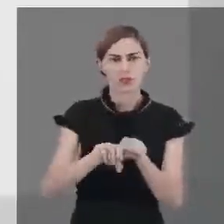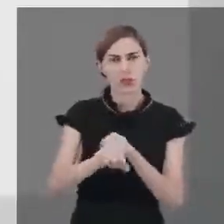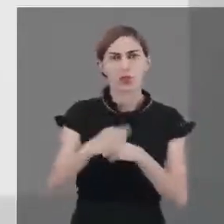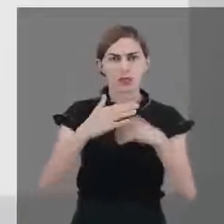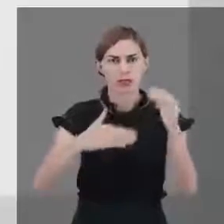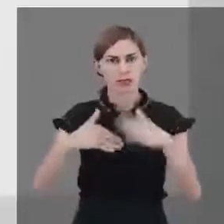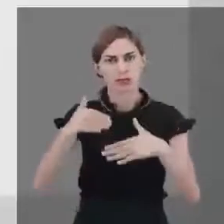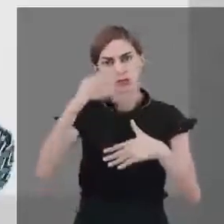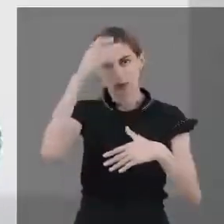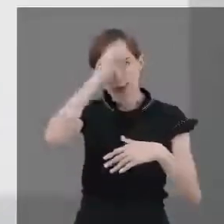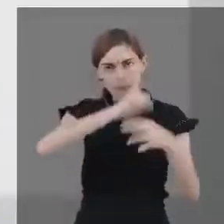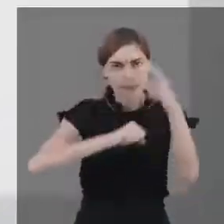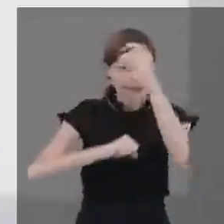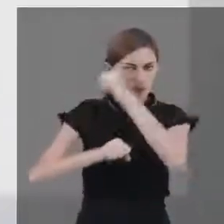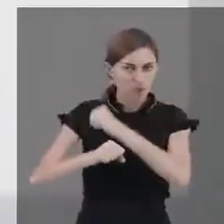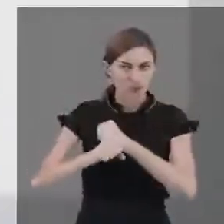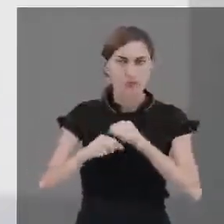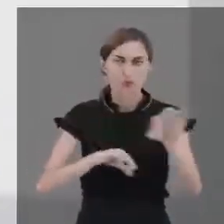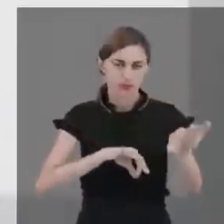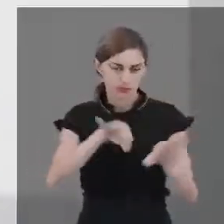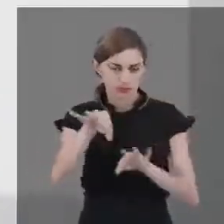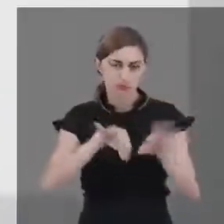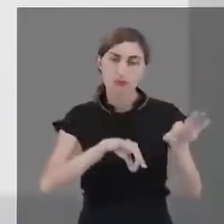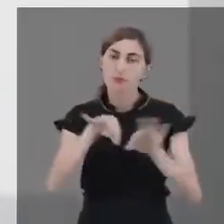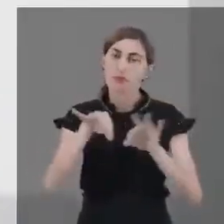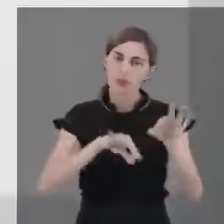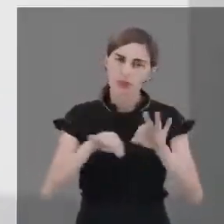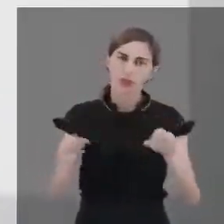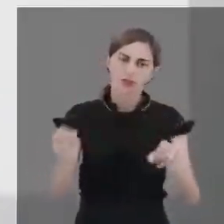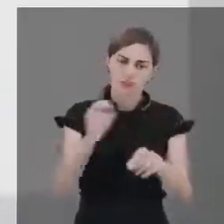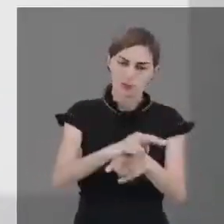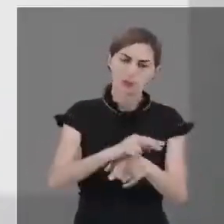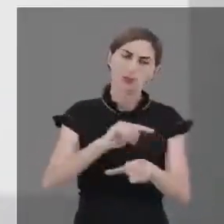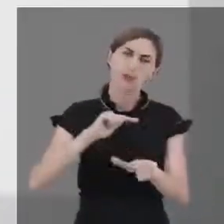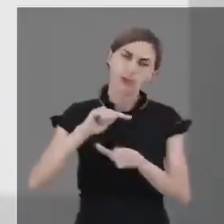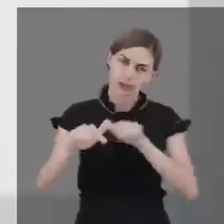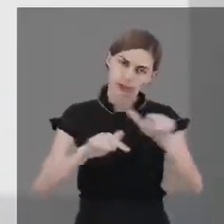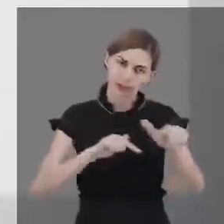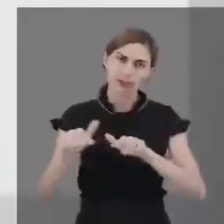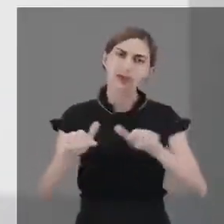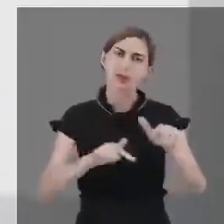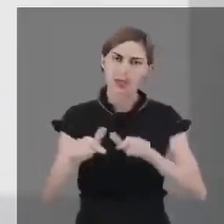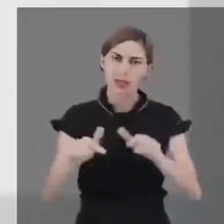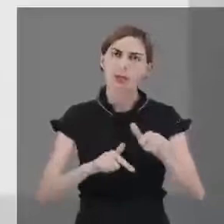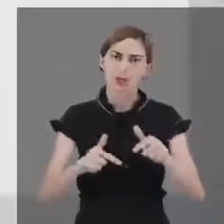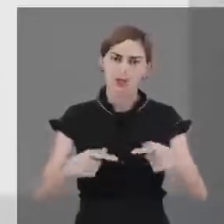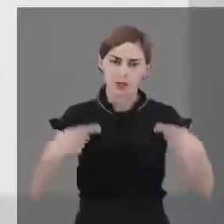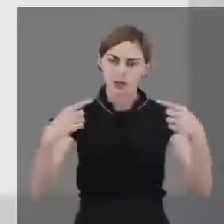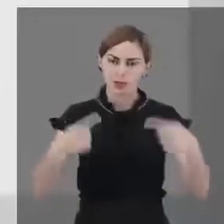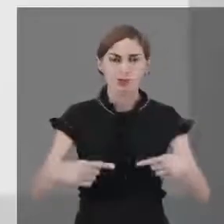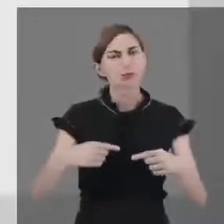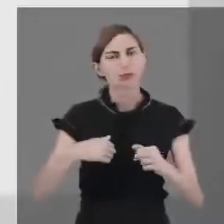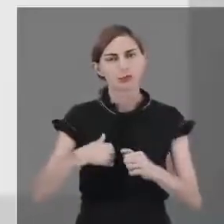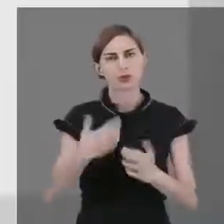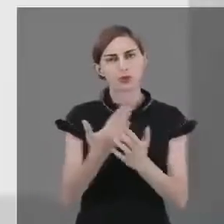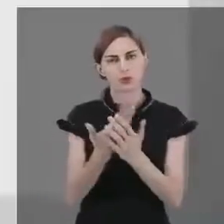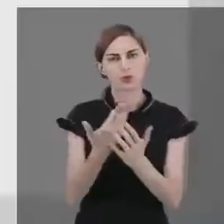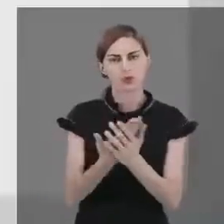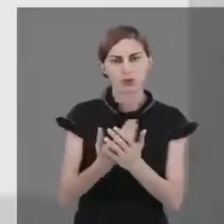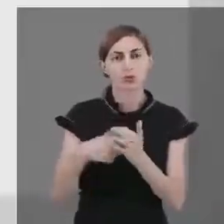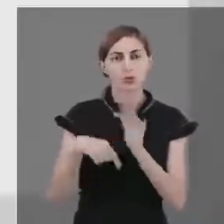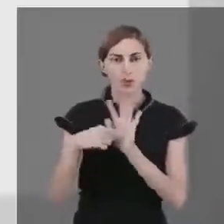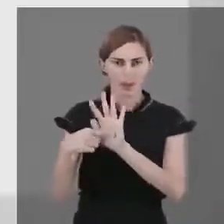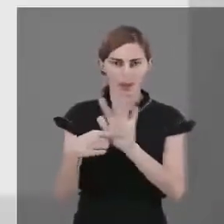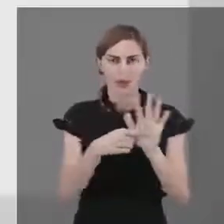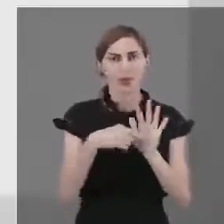aprendizado, ir sendo preparado para um mercado de trabalho altamente competitivo. Estudos revelam